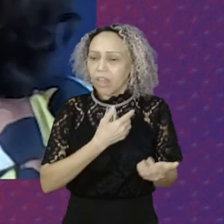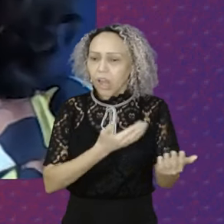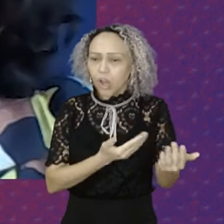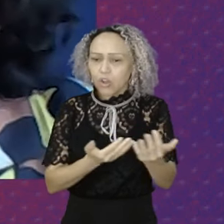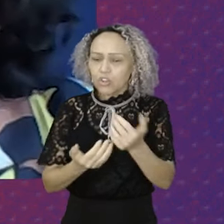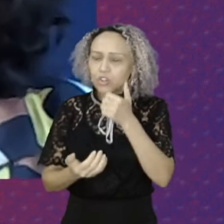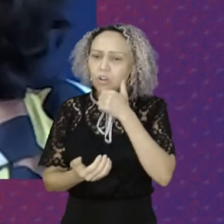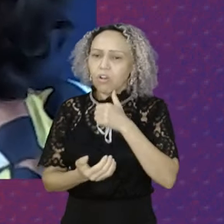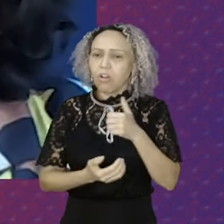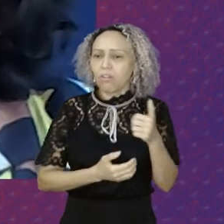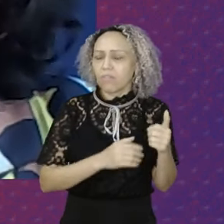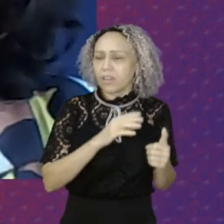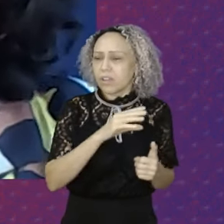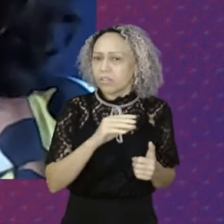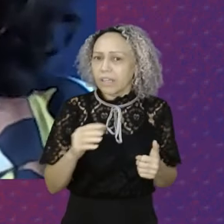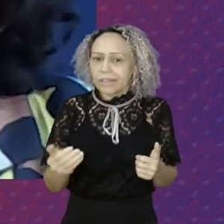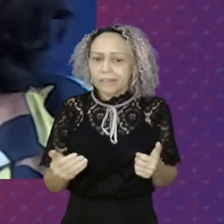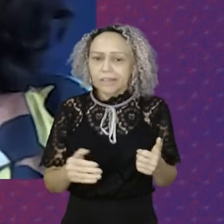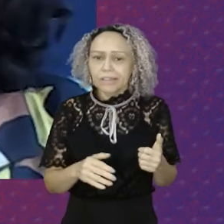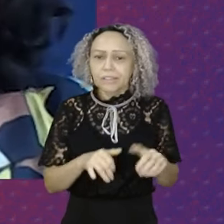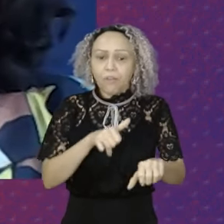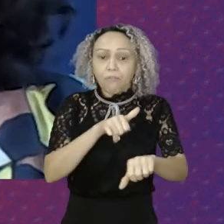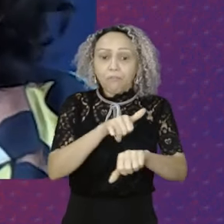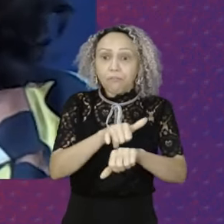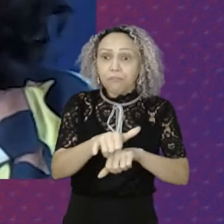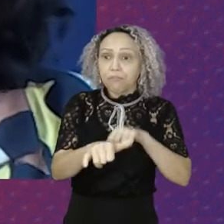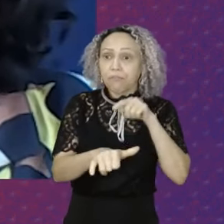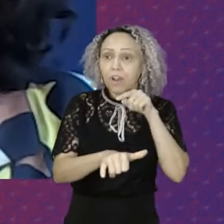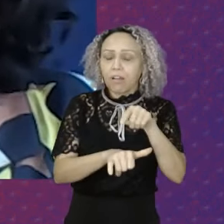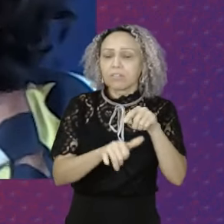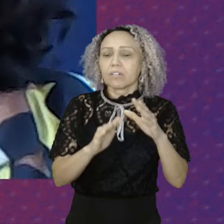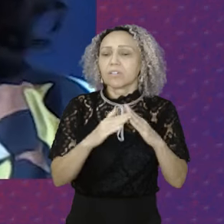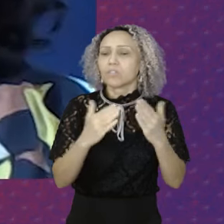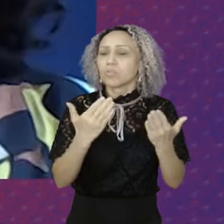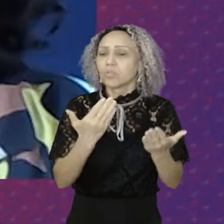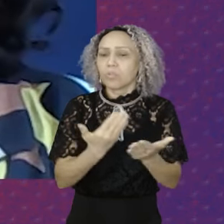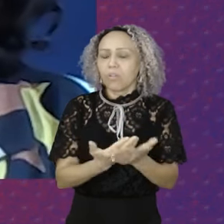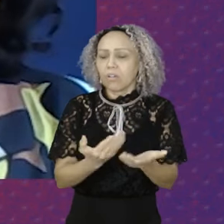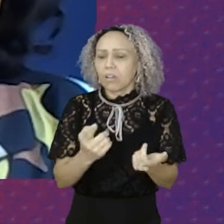indo A escola Por não ter acesso A esse item Que é tão básico